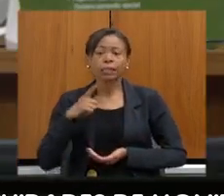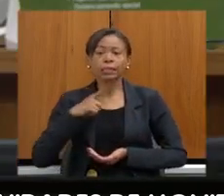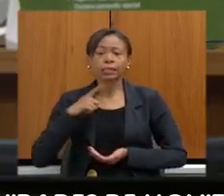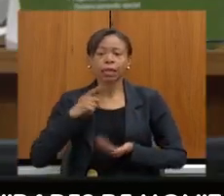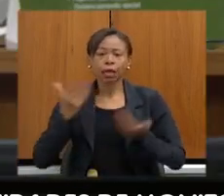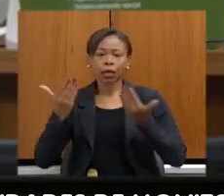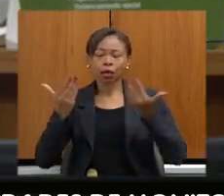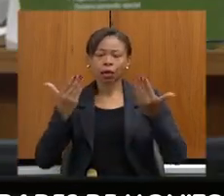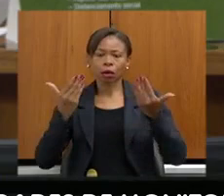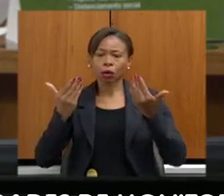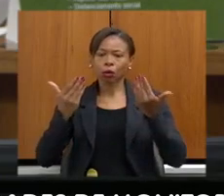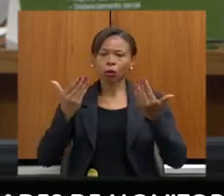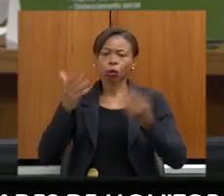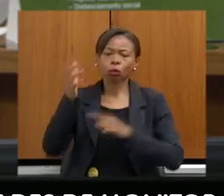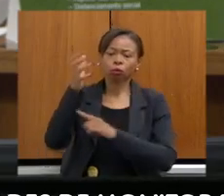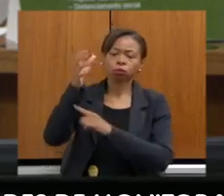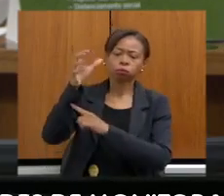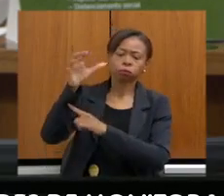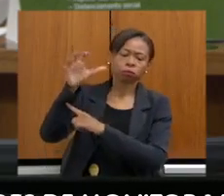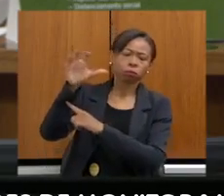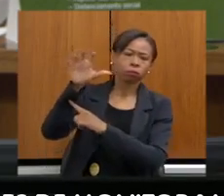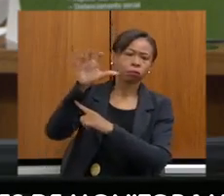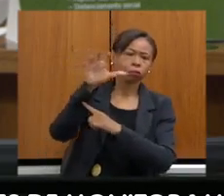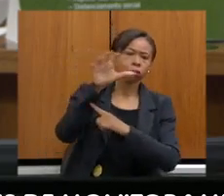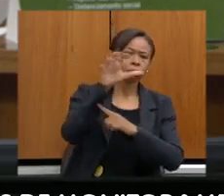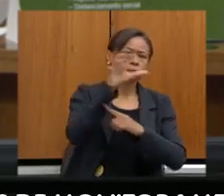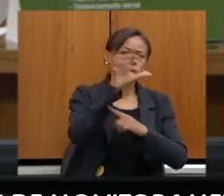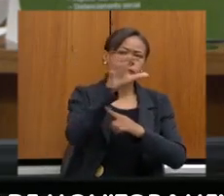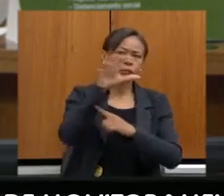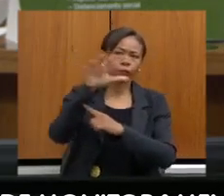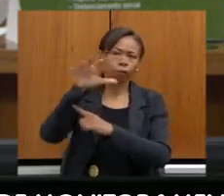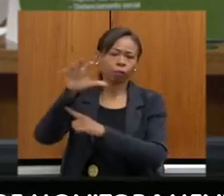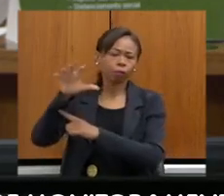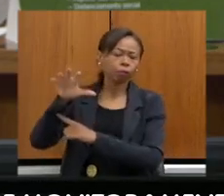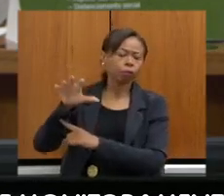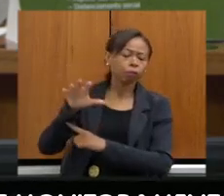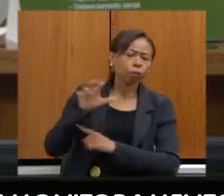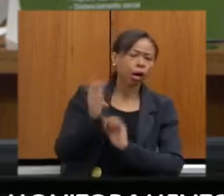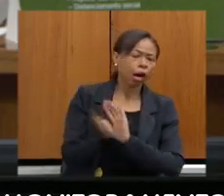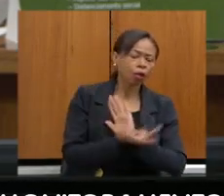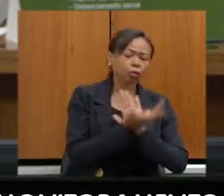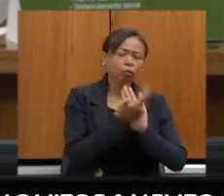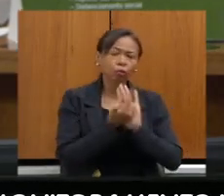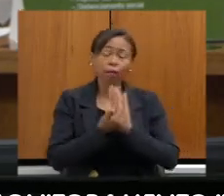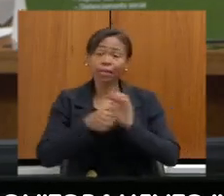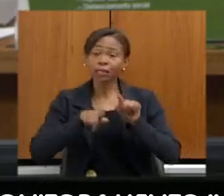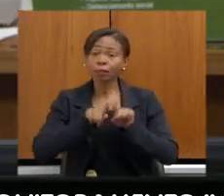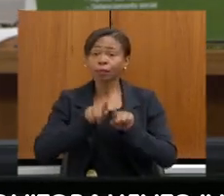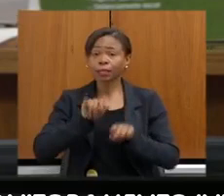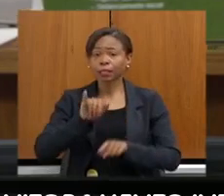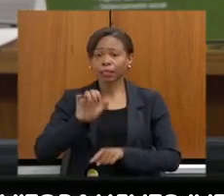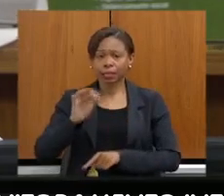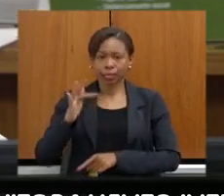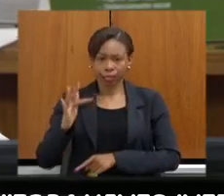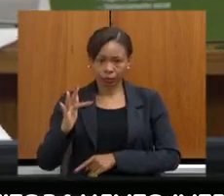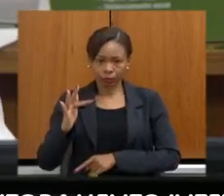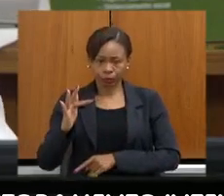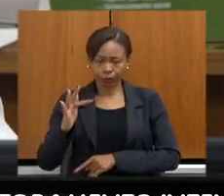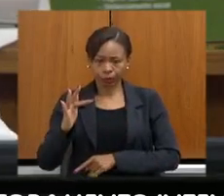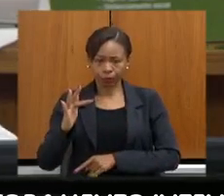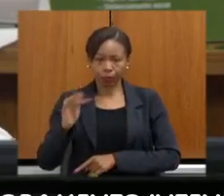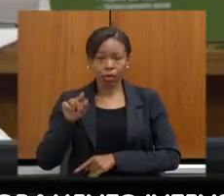de satélite em dois períodos subsequentes e há uma avaliação se há autorização dada pelo IEF para a supressão de vegetação naquele local.